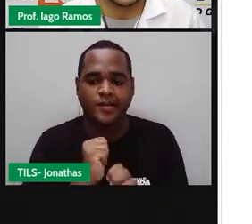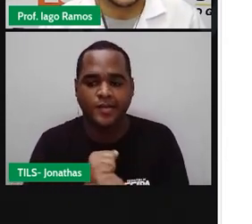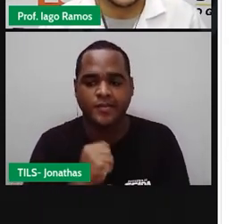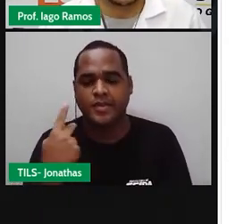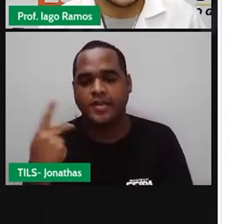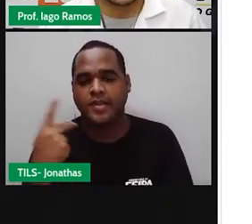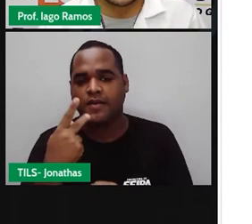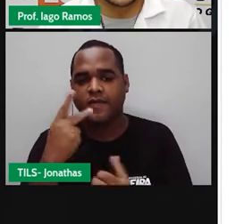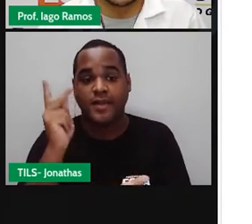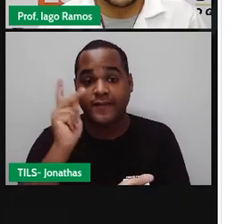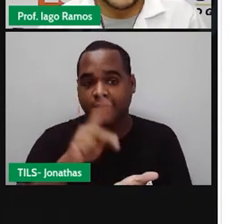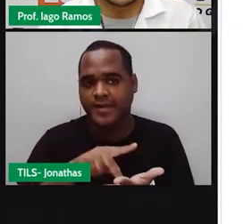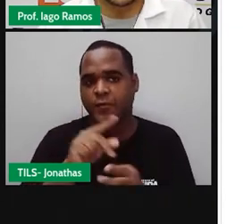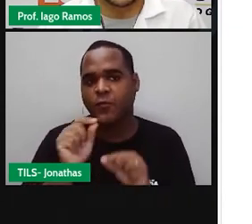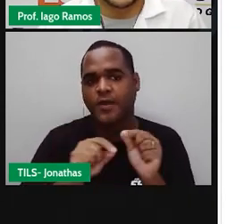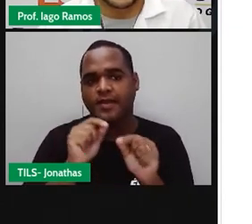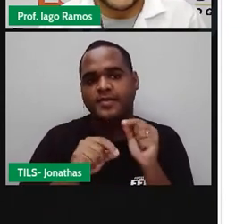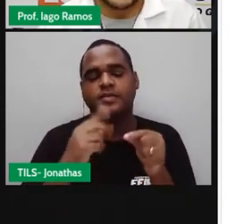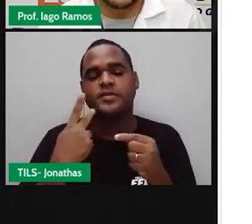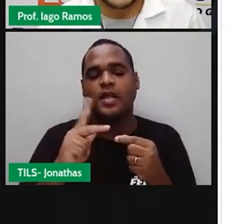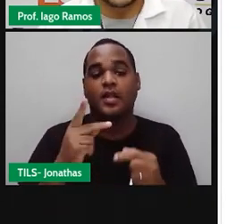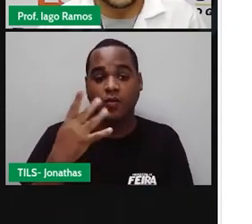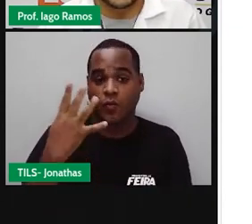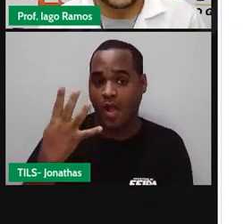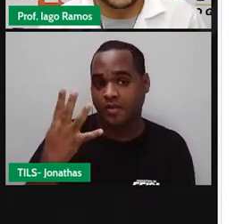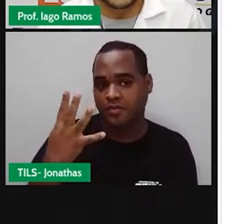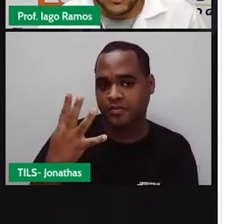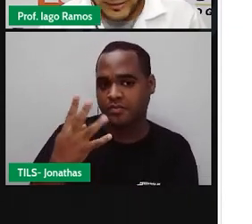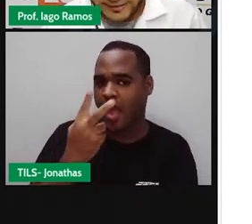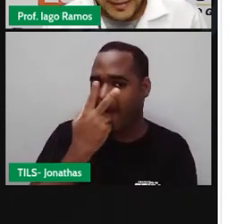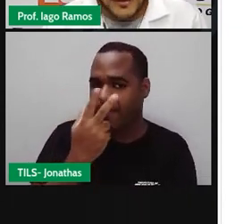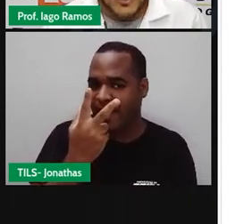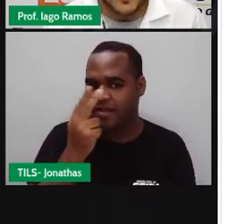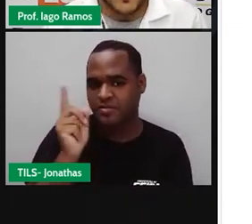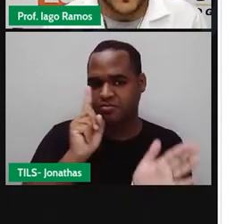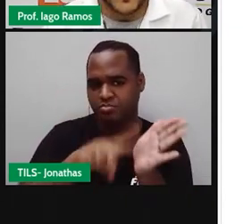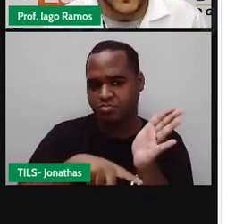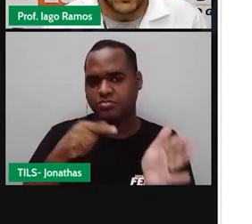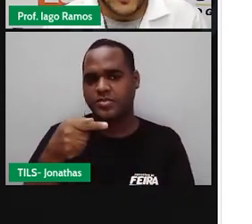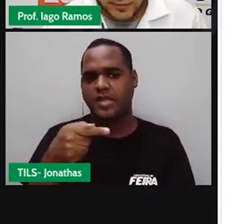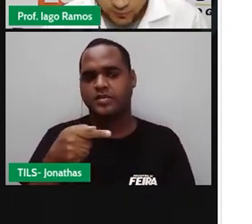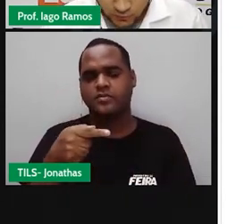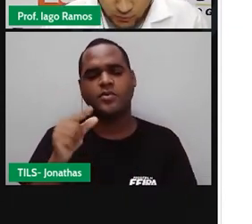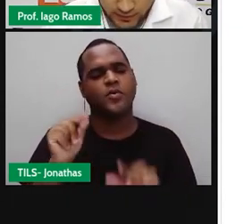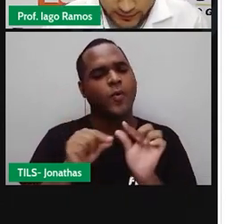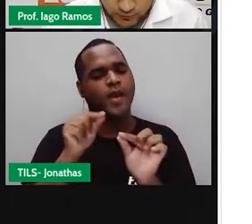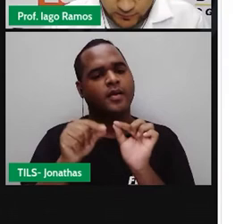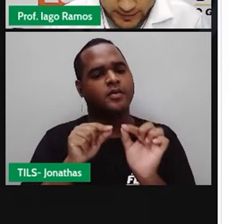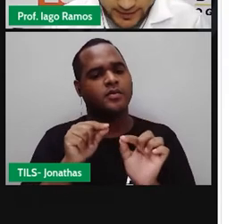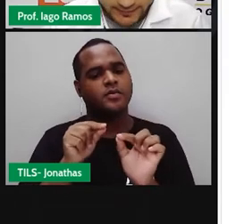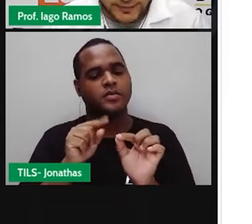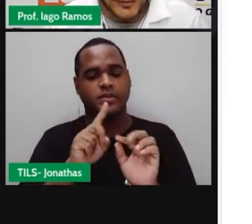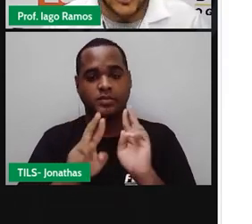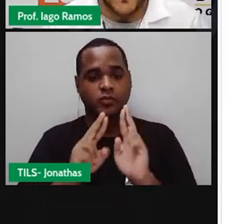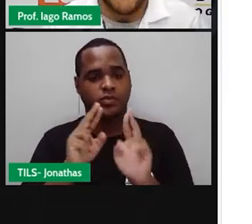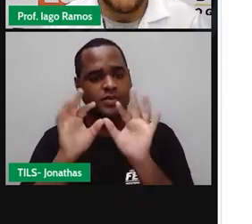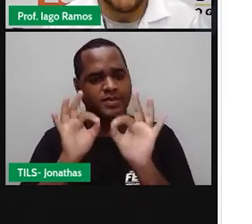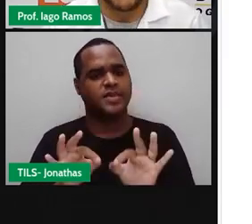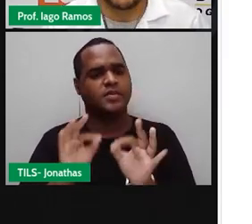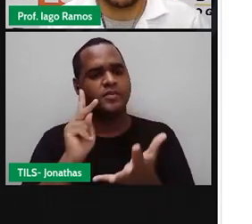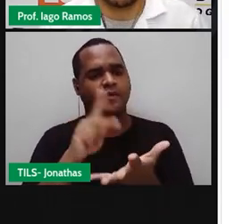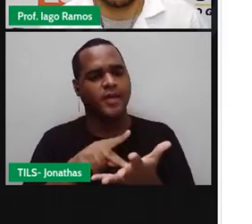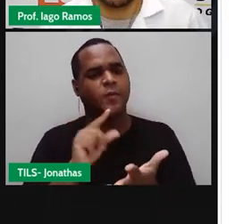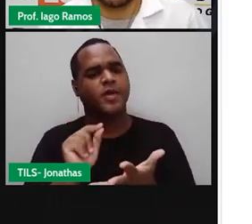eu uso para dizer que 4 é menor do que 7? O símbolo correto é esse aqui, ó.